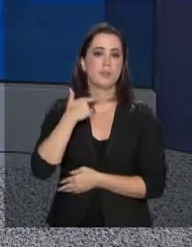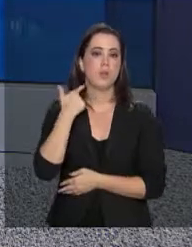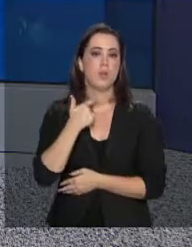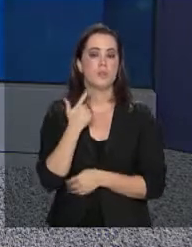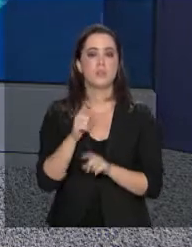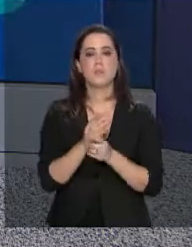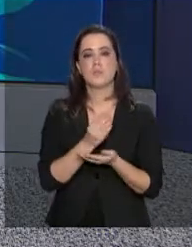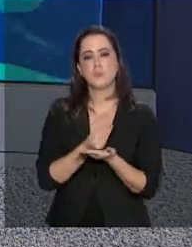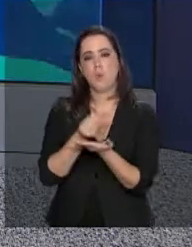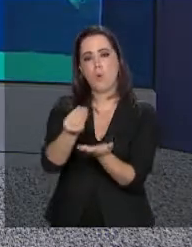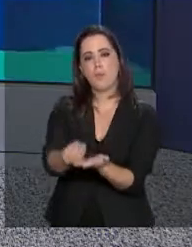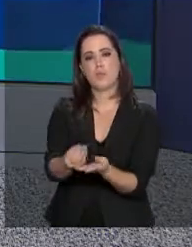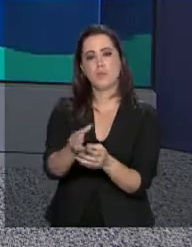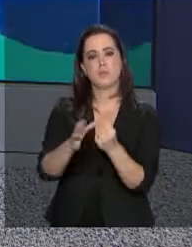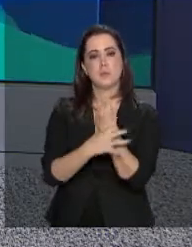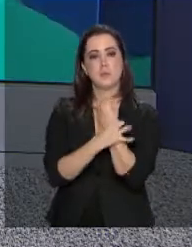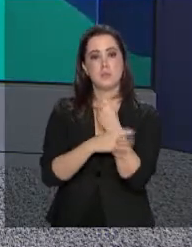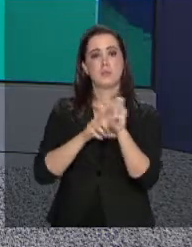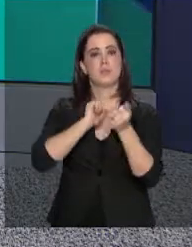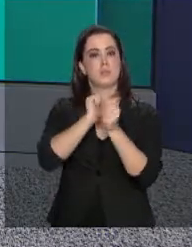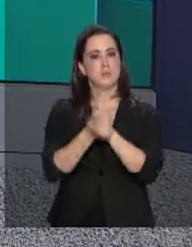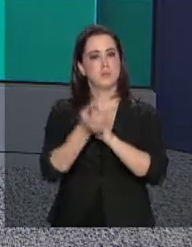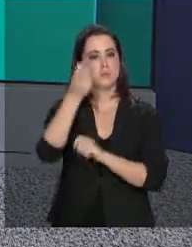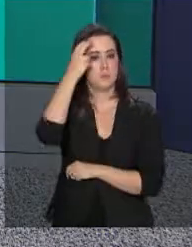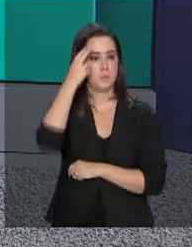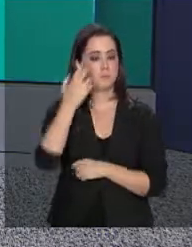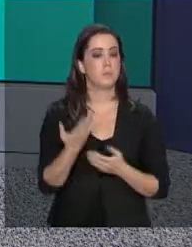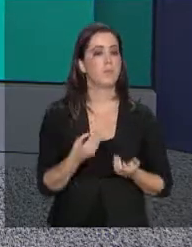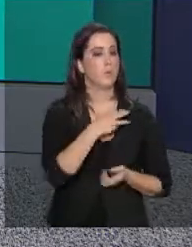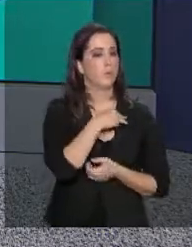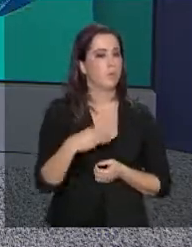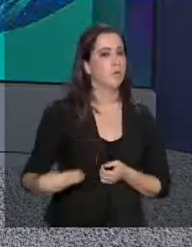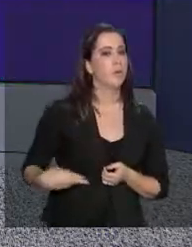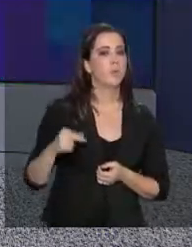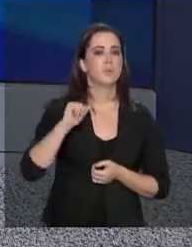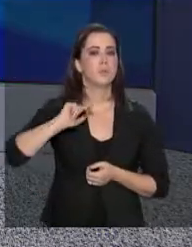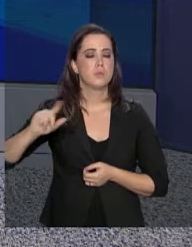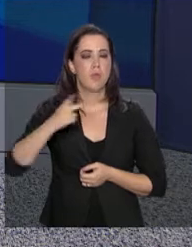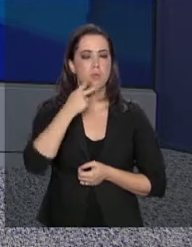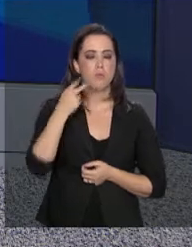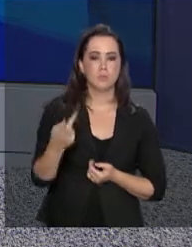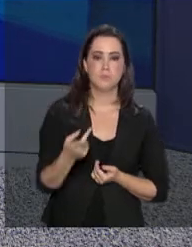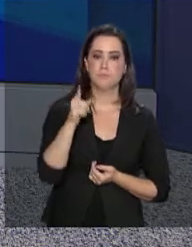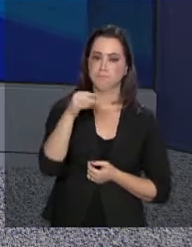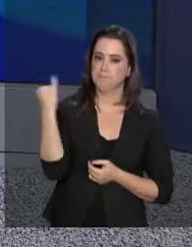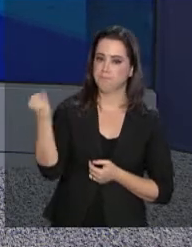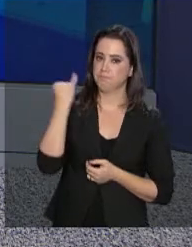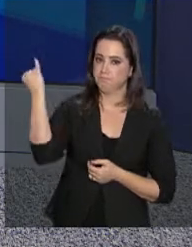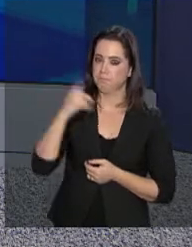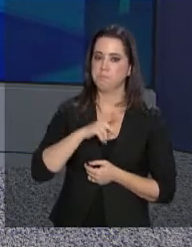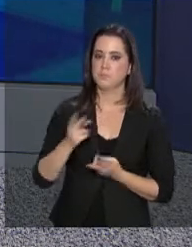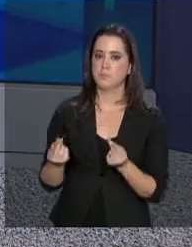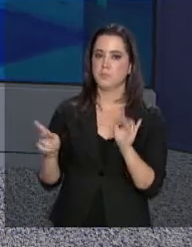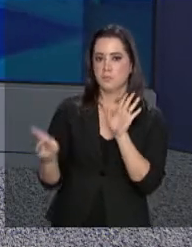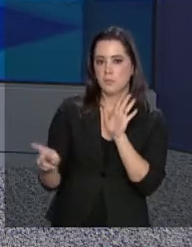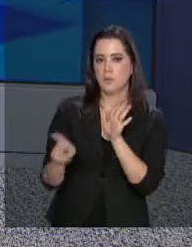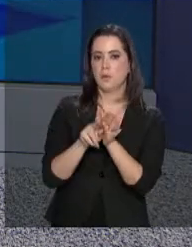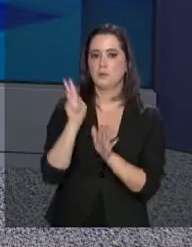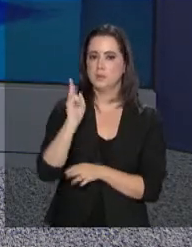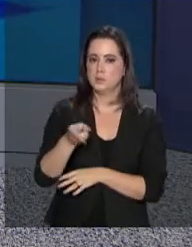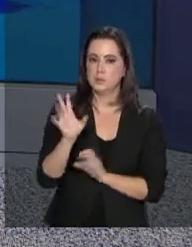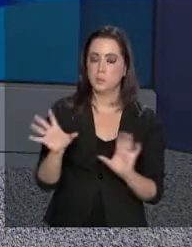destinada para segurança pública, esporte e cultura. O ministro Raul Jugman comentou a importância de ter recursos